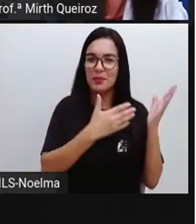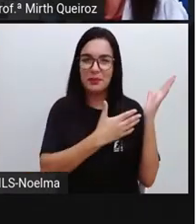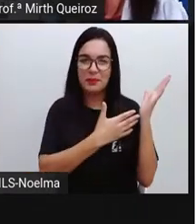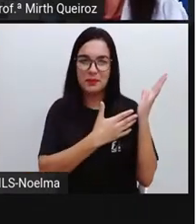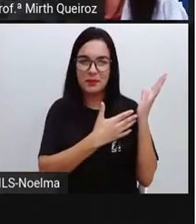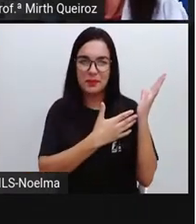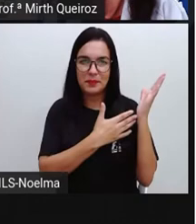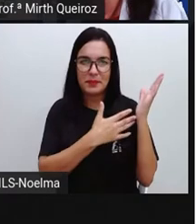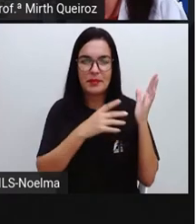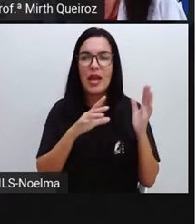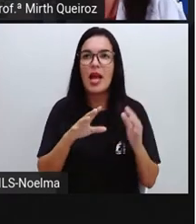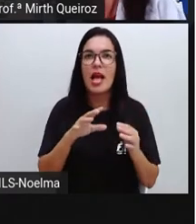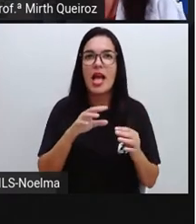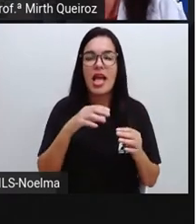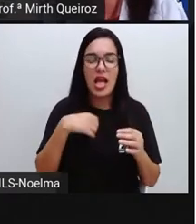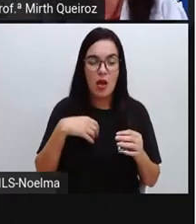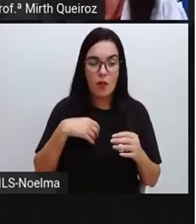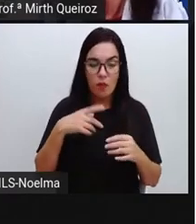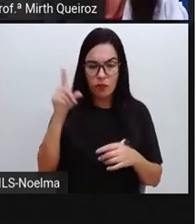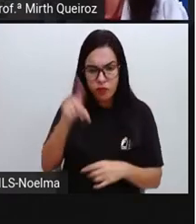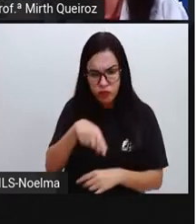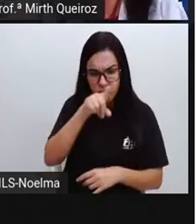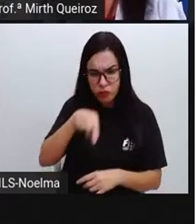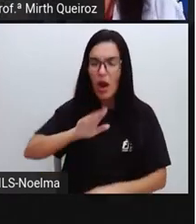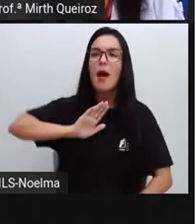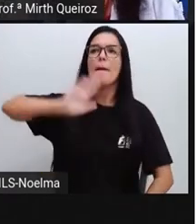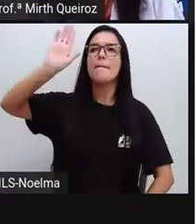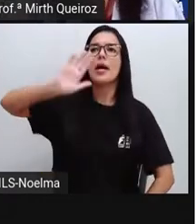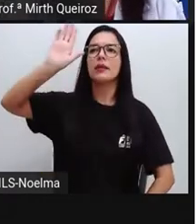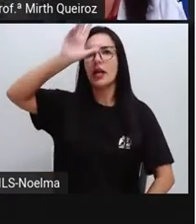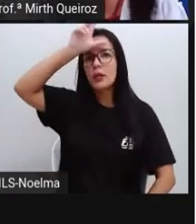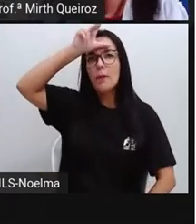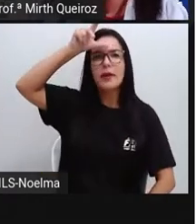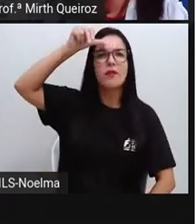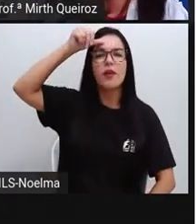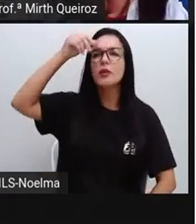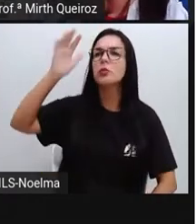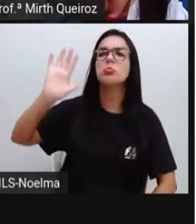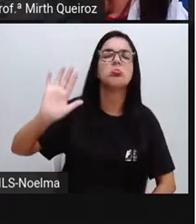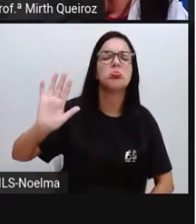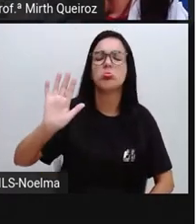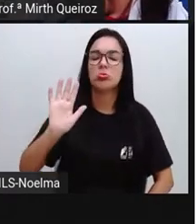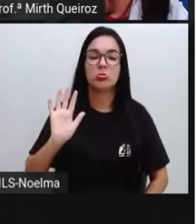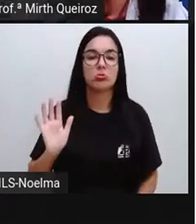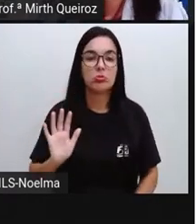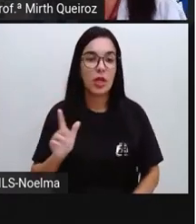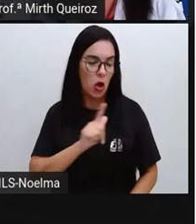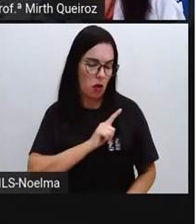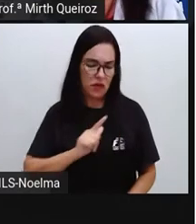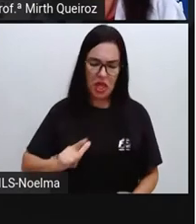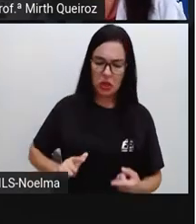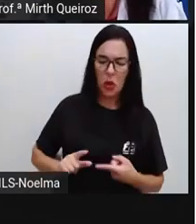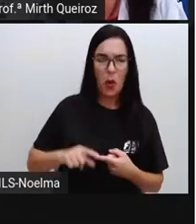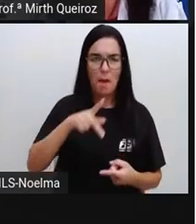vou caçar o mandato de tal prefeito, de tal governador, presidente.